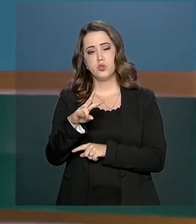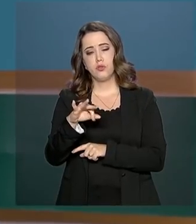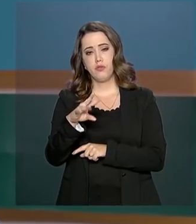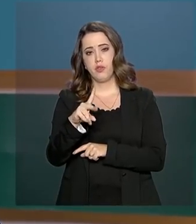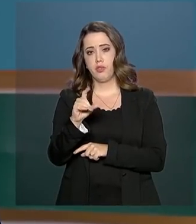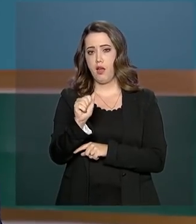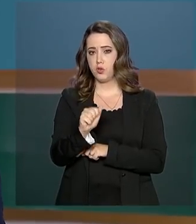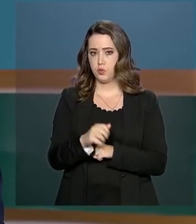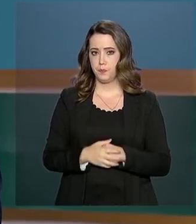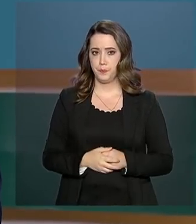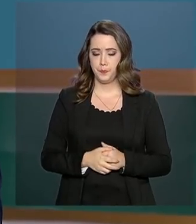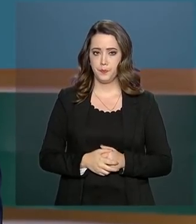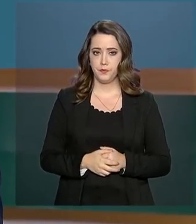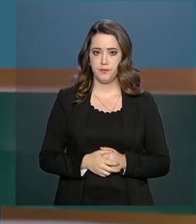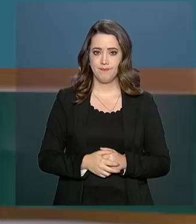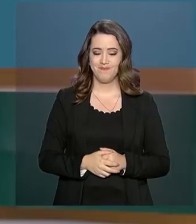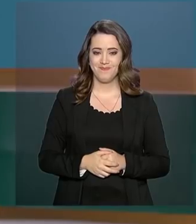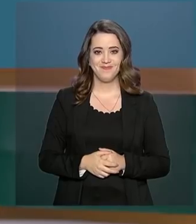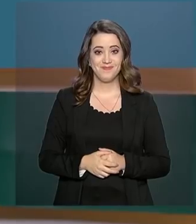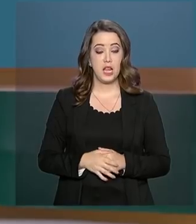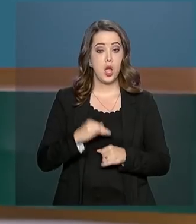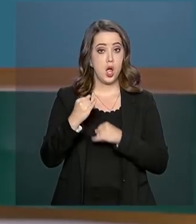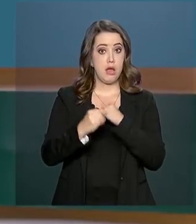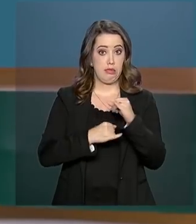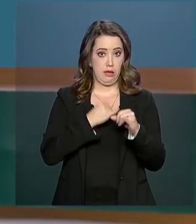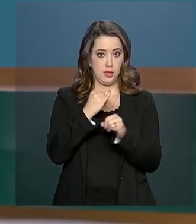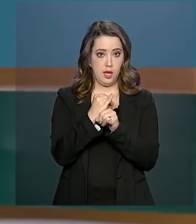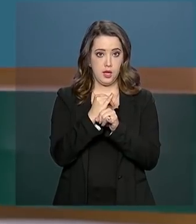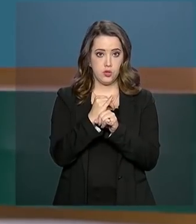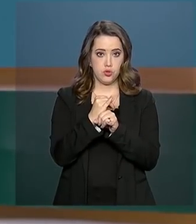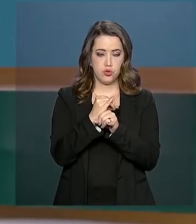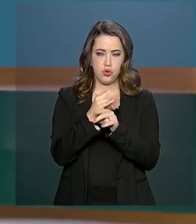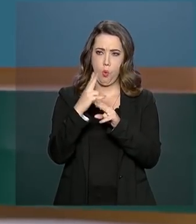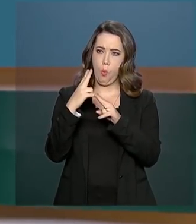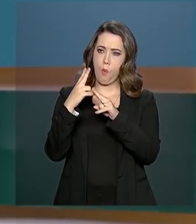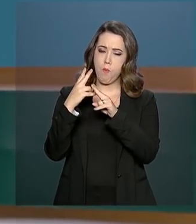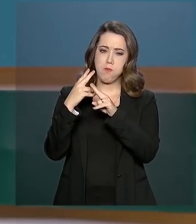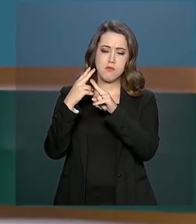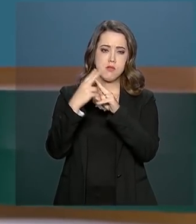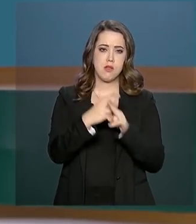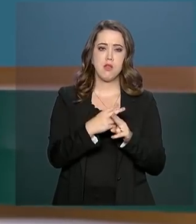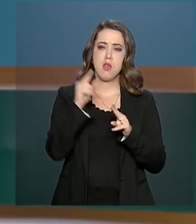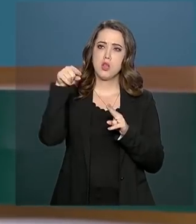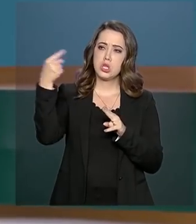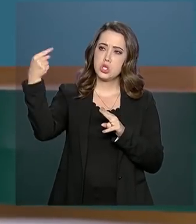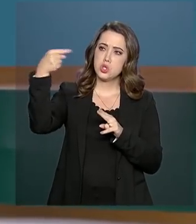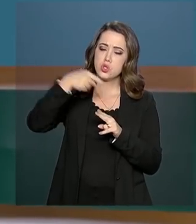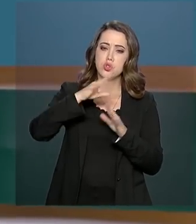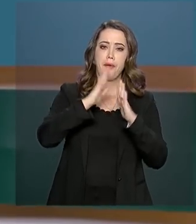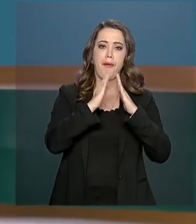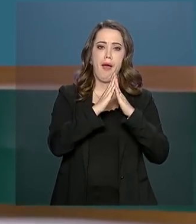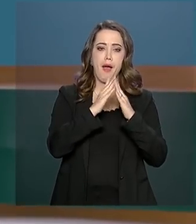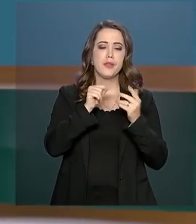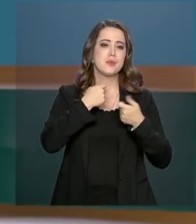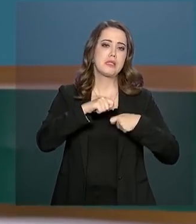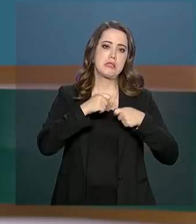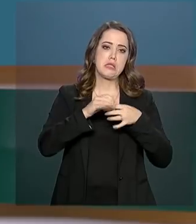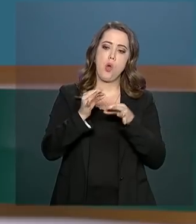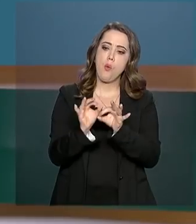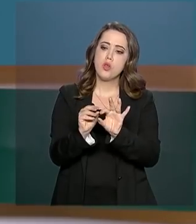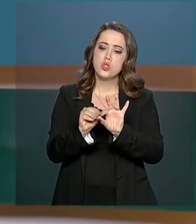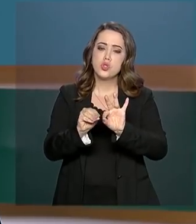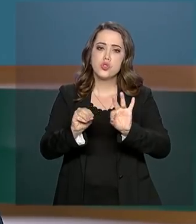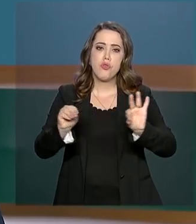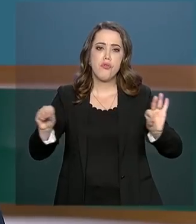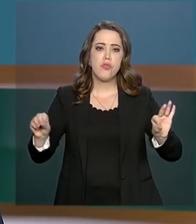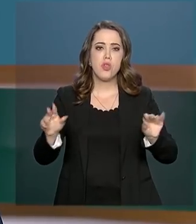O sinal da internet e do celular que chega em nossa casa depende de fios, antenas e outros materiais e equipamentos